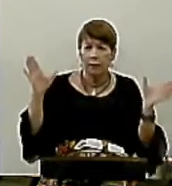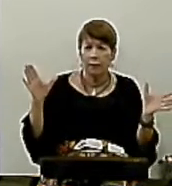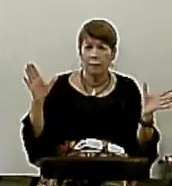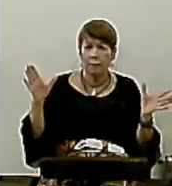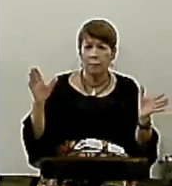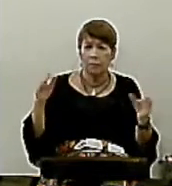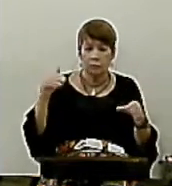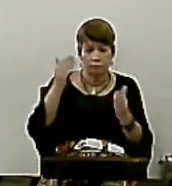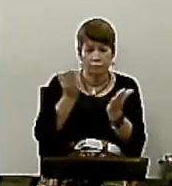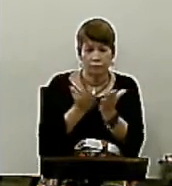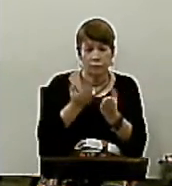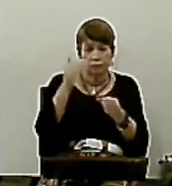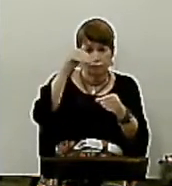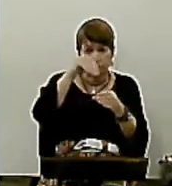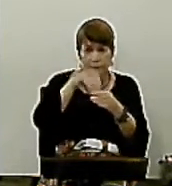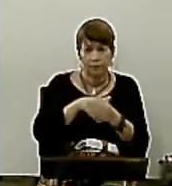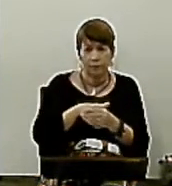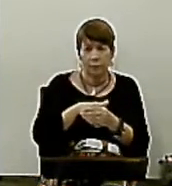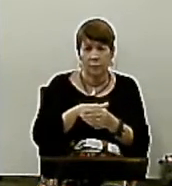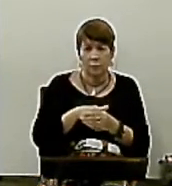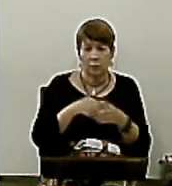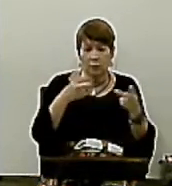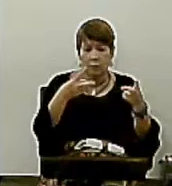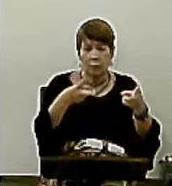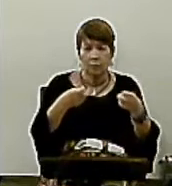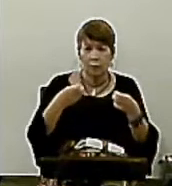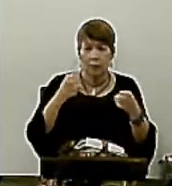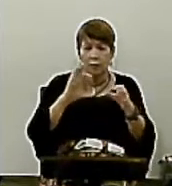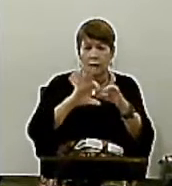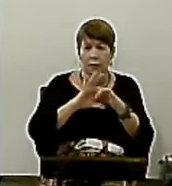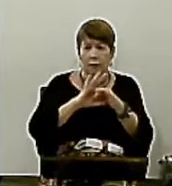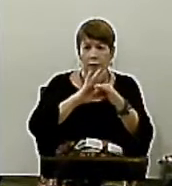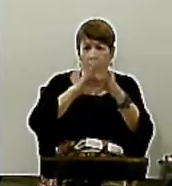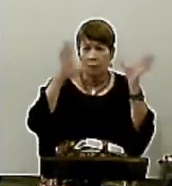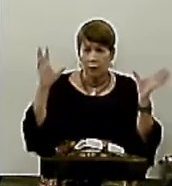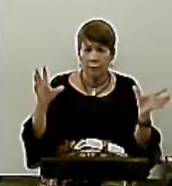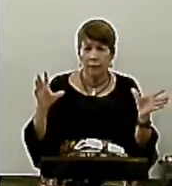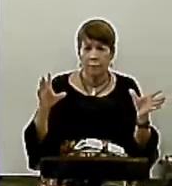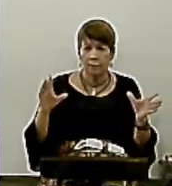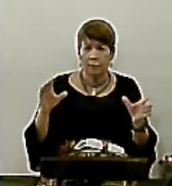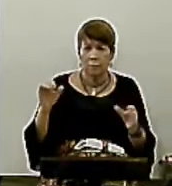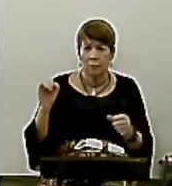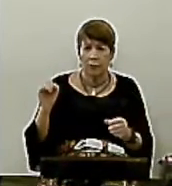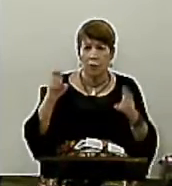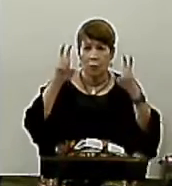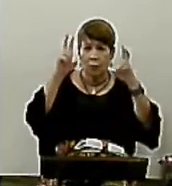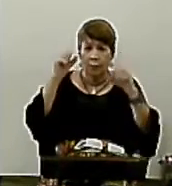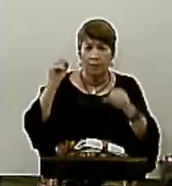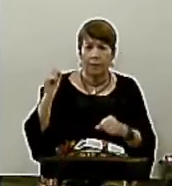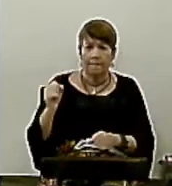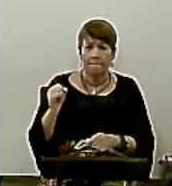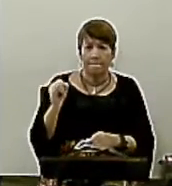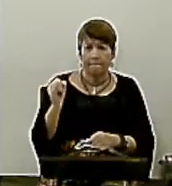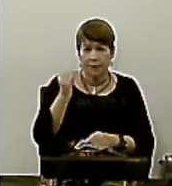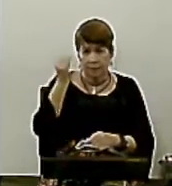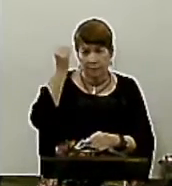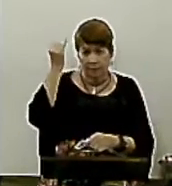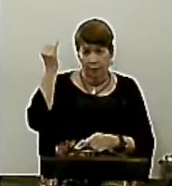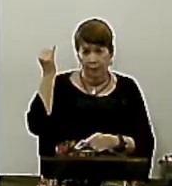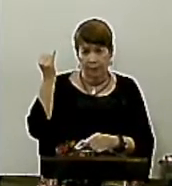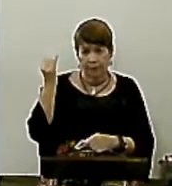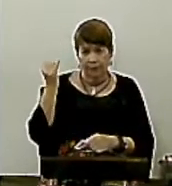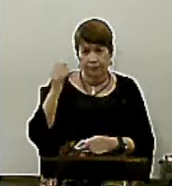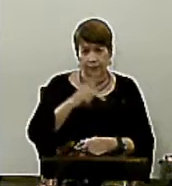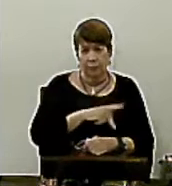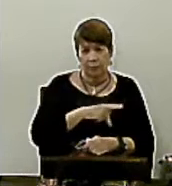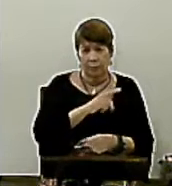nós vamos perceber que liberdade é o tema principal da epístola de Paulo aos Gálatas. Merri Uteni, um